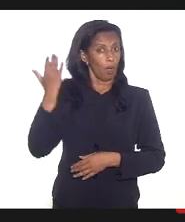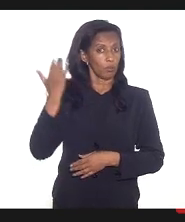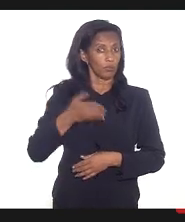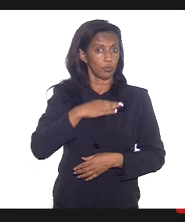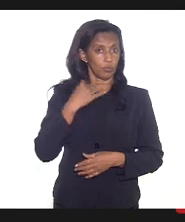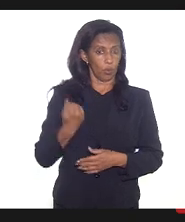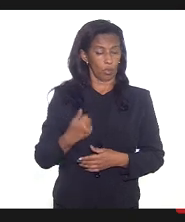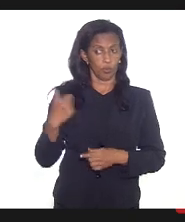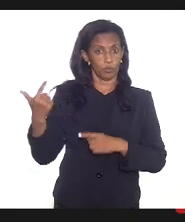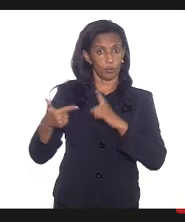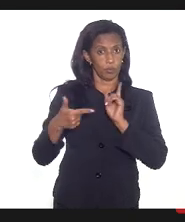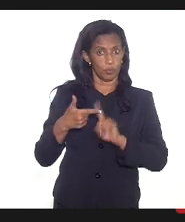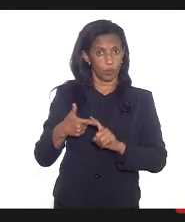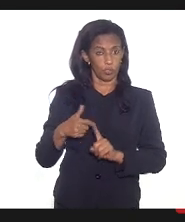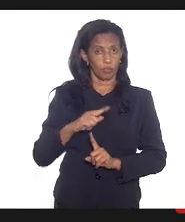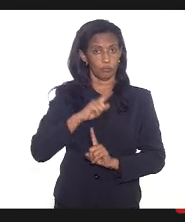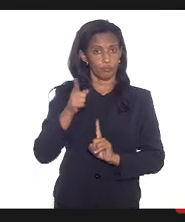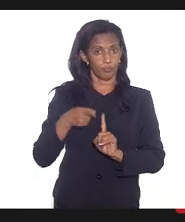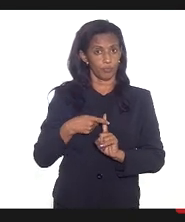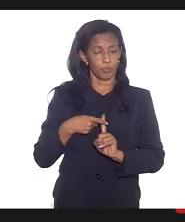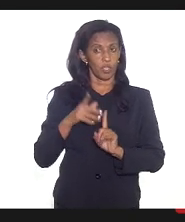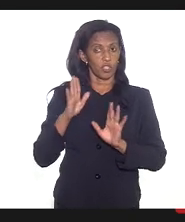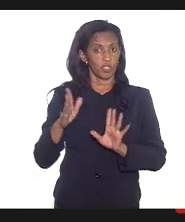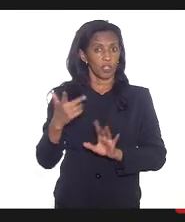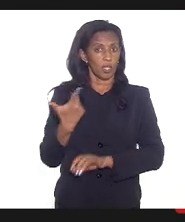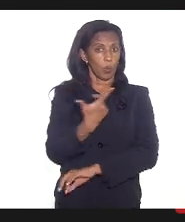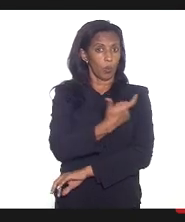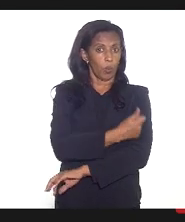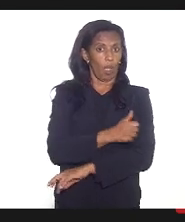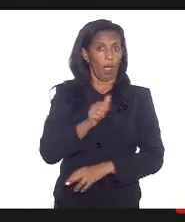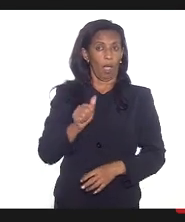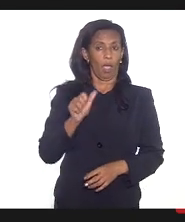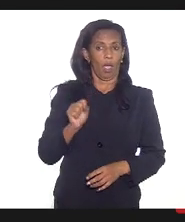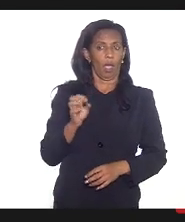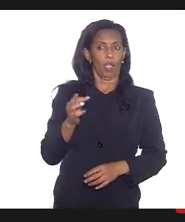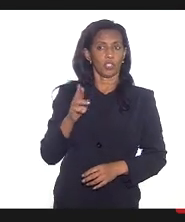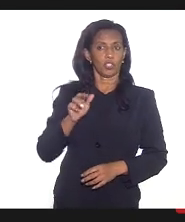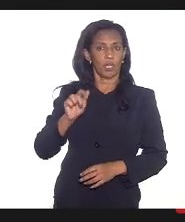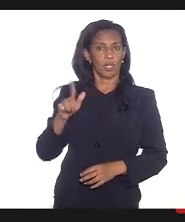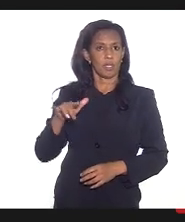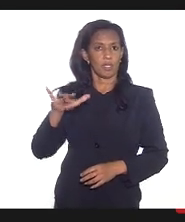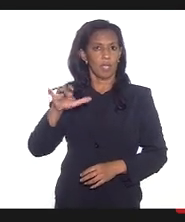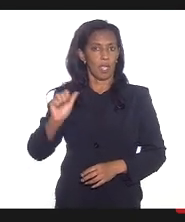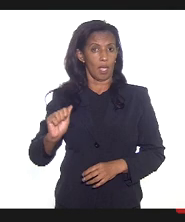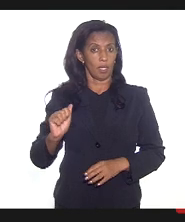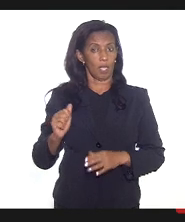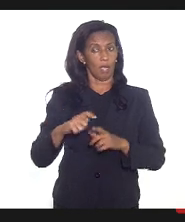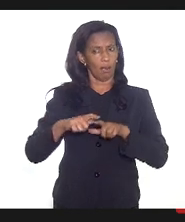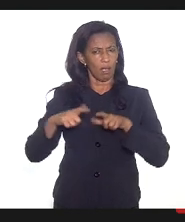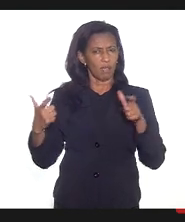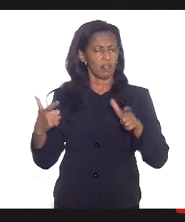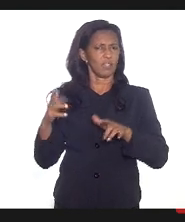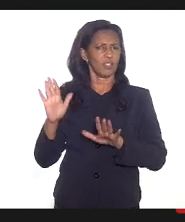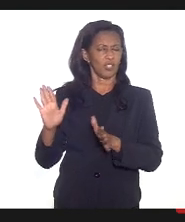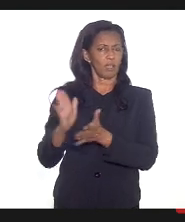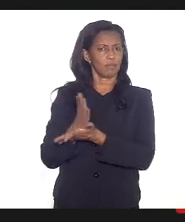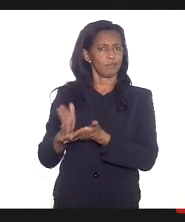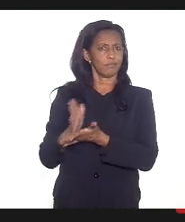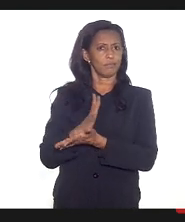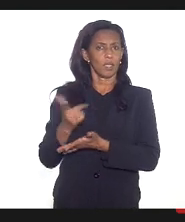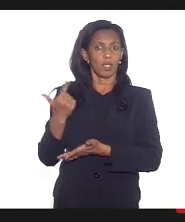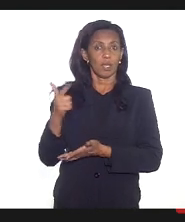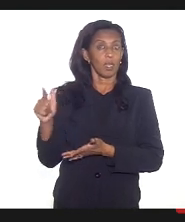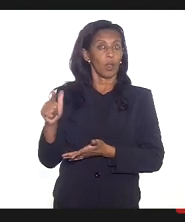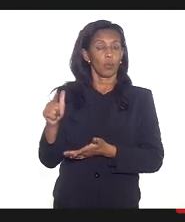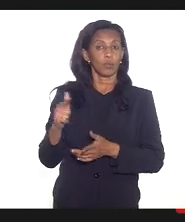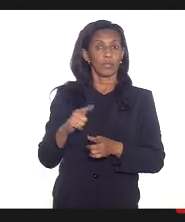número dois gestantes que tomaram a vacina AstraZeneca a grande maioria delas ainda não